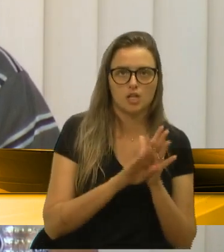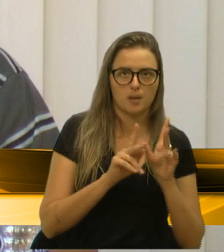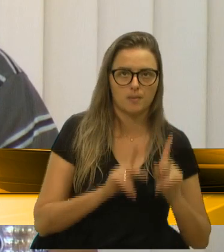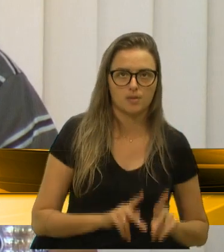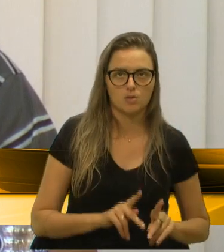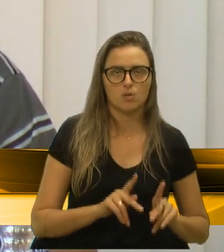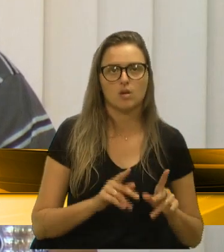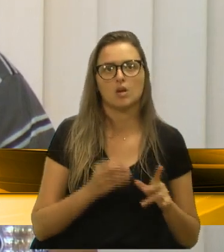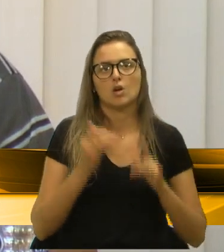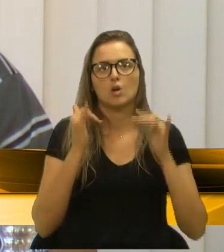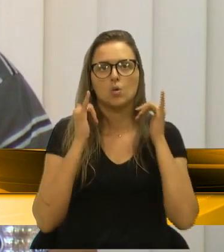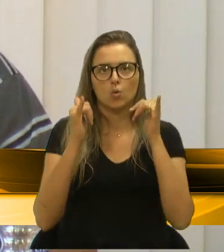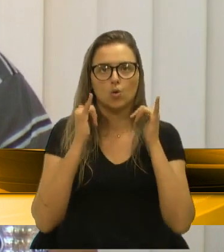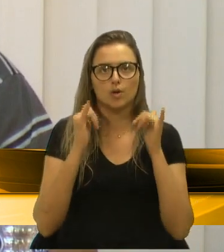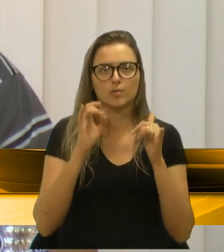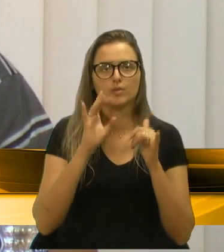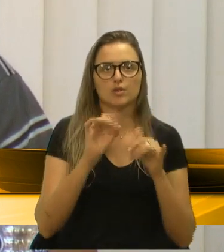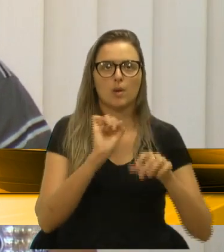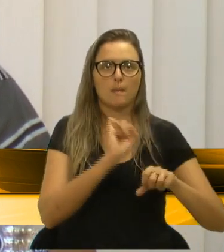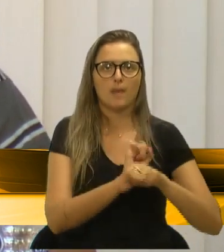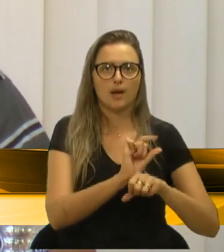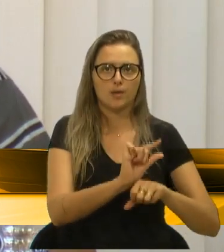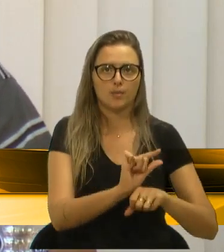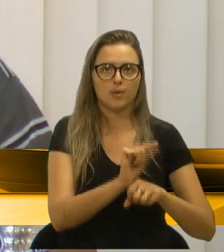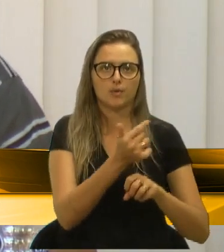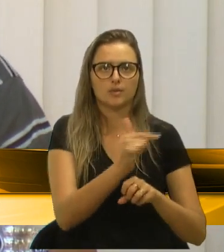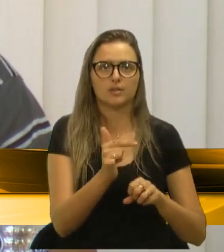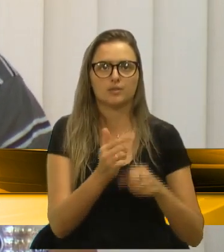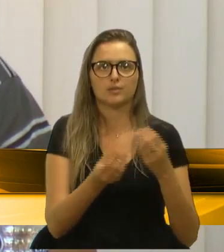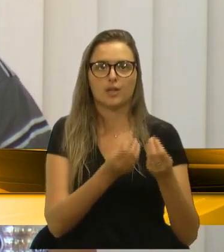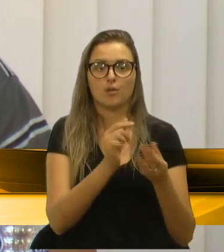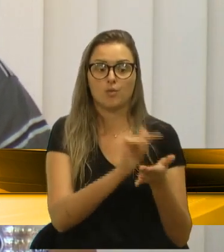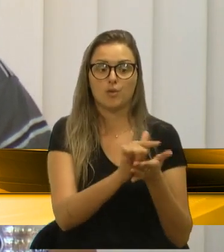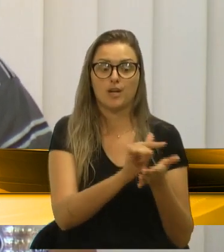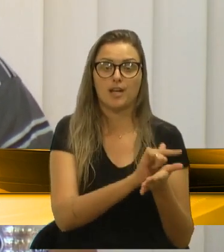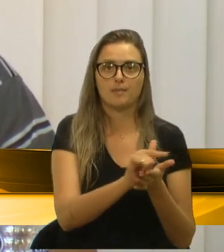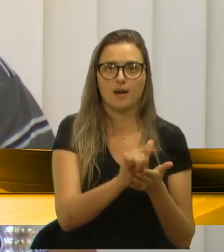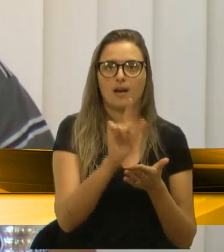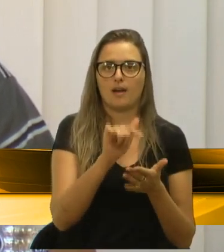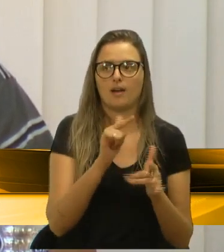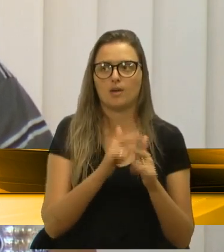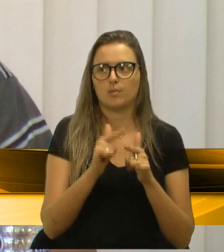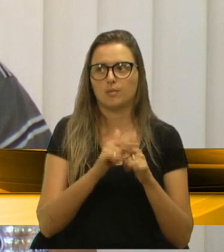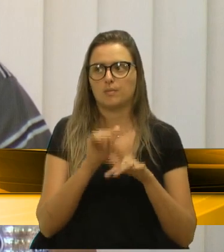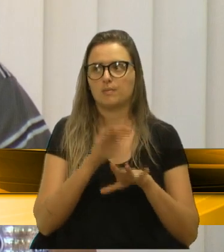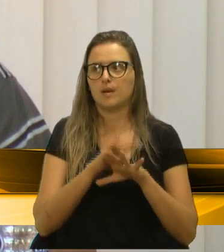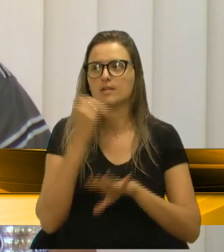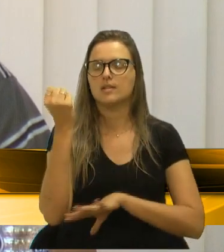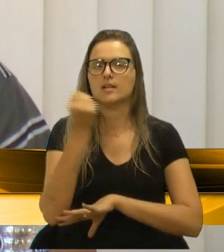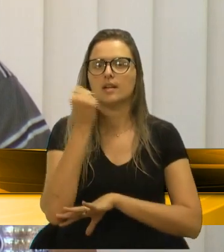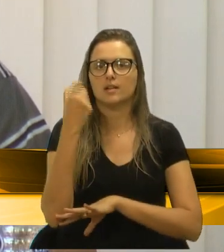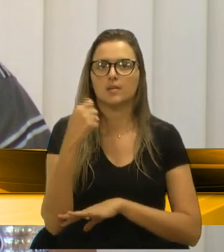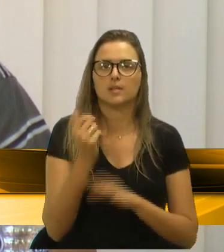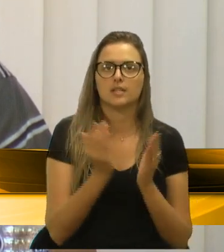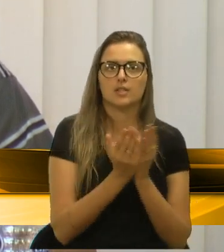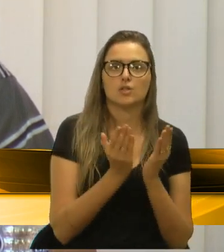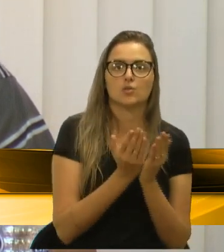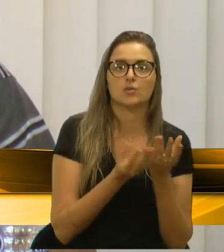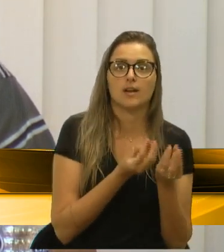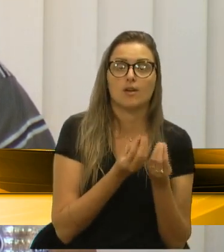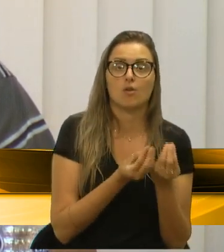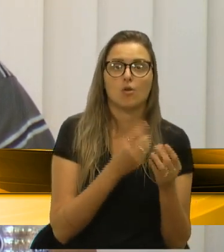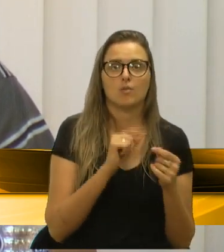vezes o ônibus só faz escala aqui, não tem condições de limpar. Isso é um problema que nós vamos ter que estudar como vamos fazer isso,